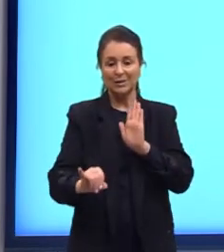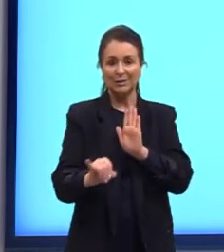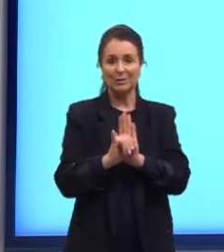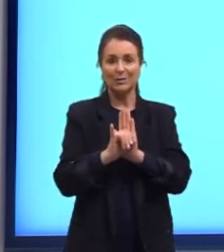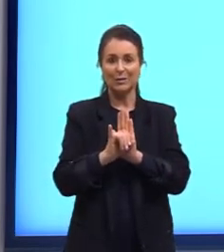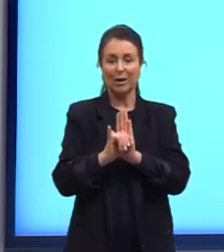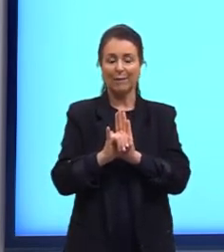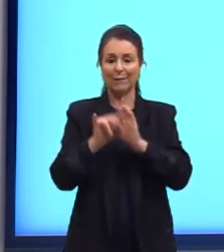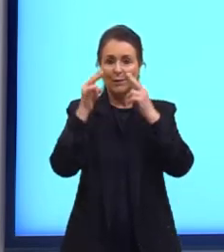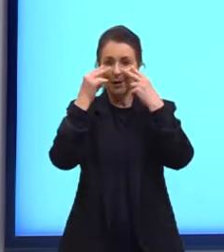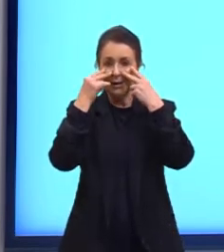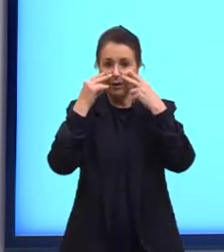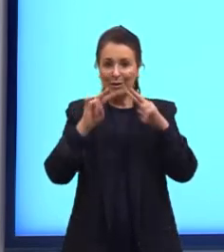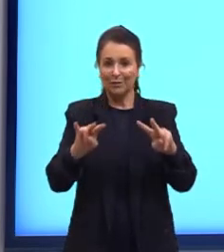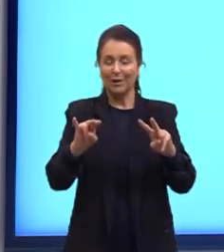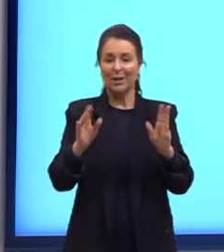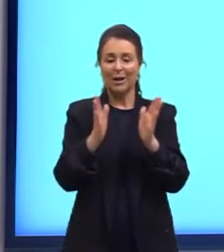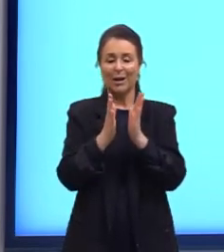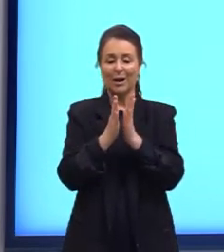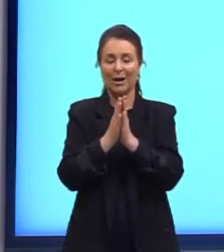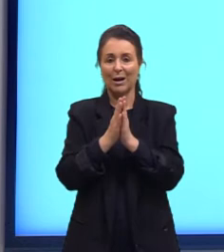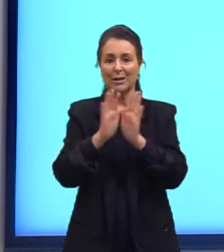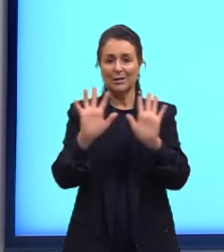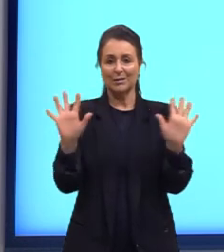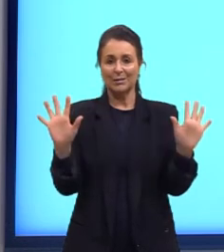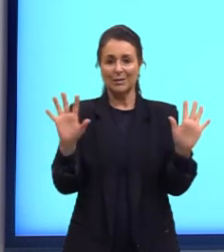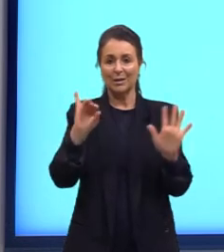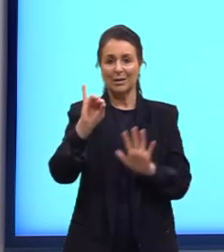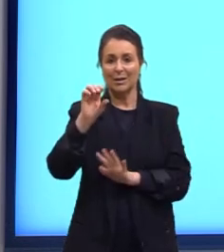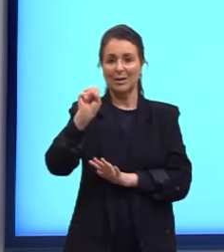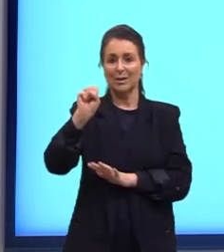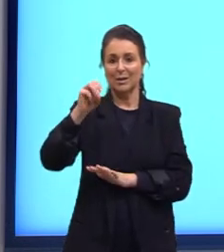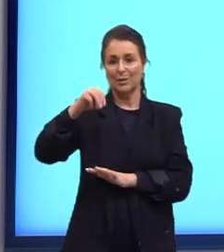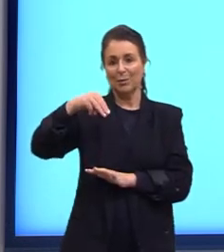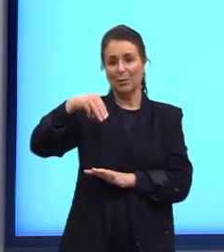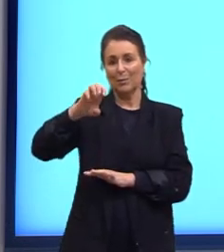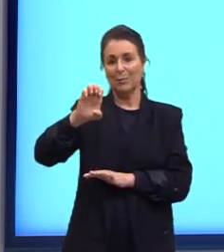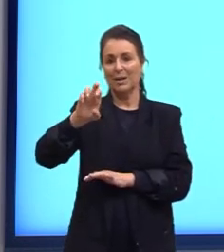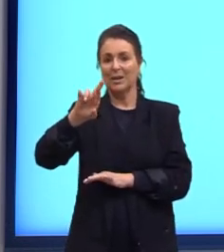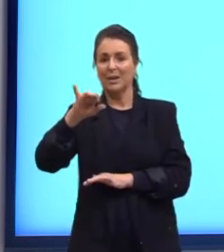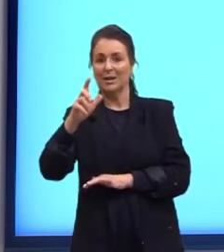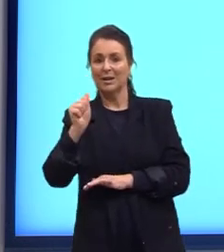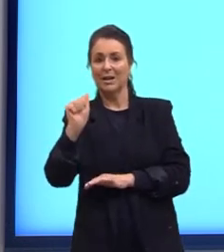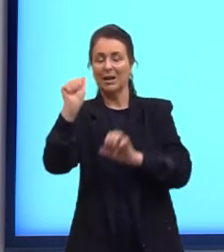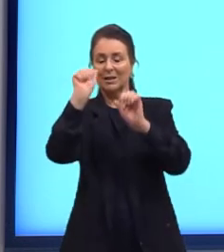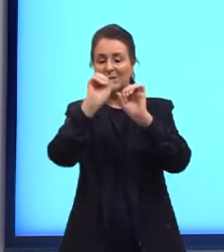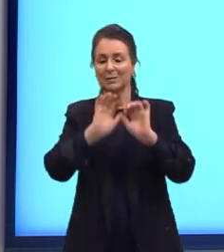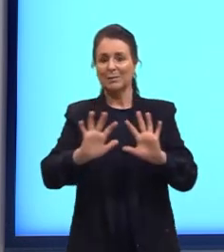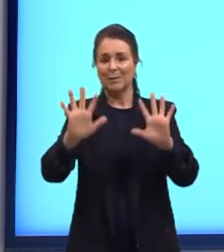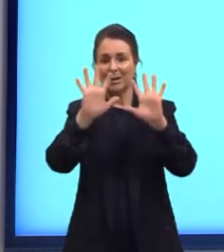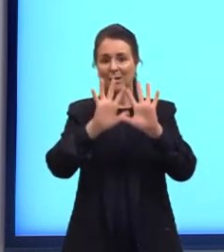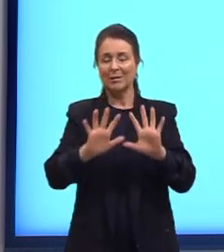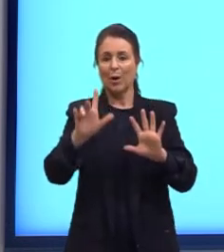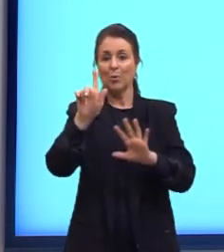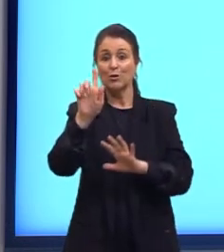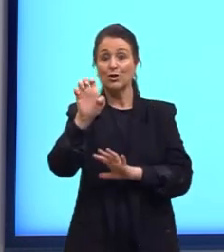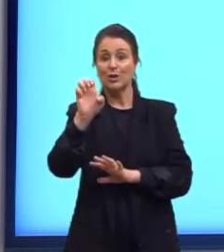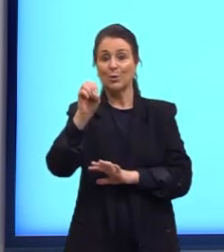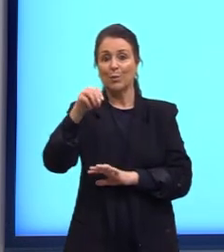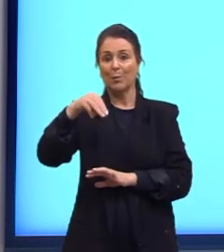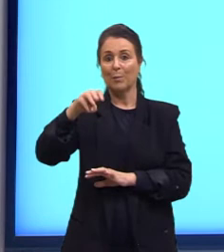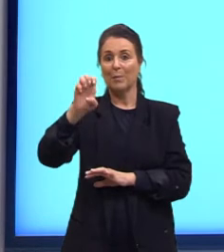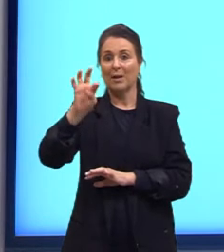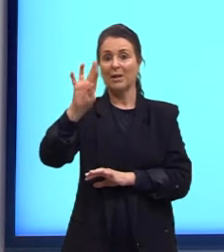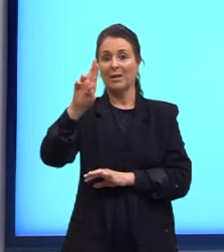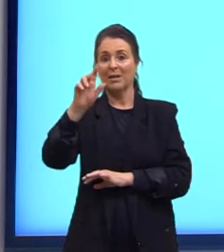ver a isomeria, para ocorrer a isomeria espacial geométrica. Observando aqui, quais são